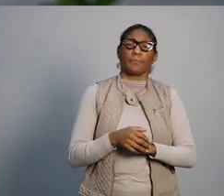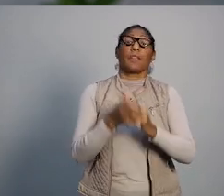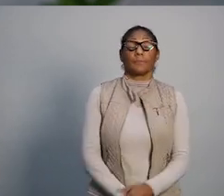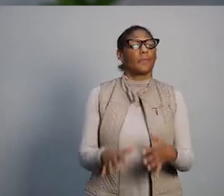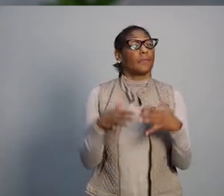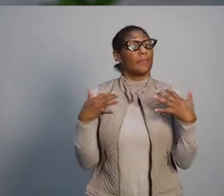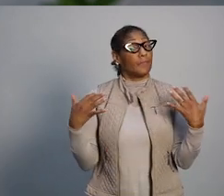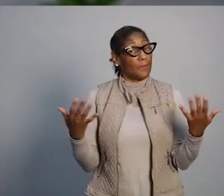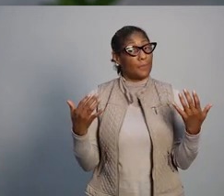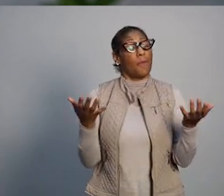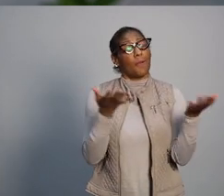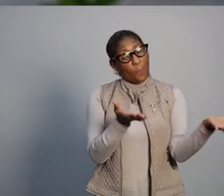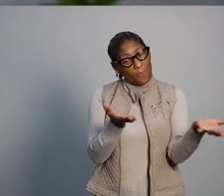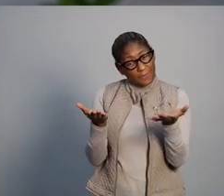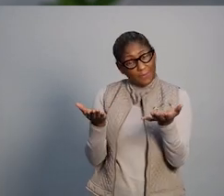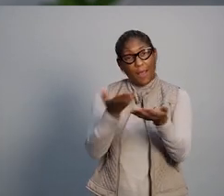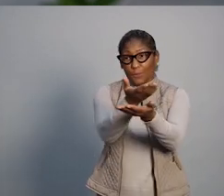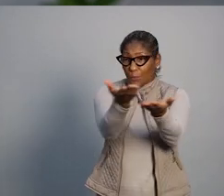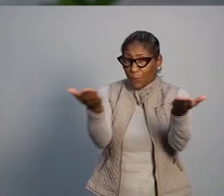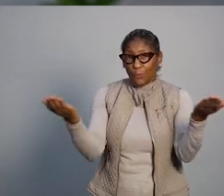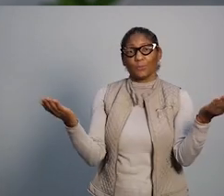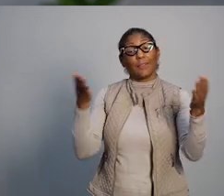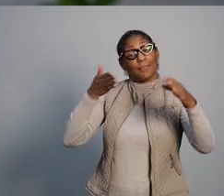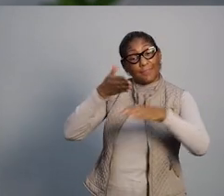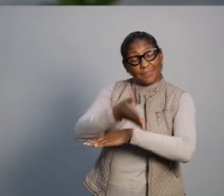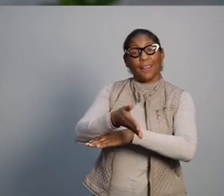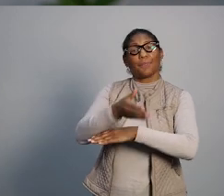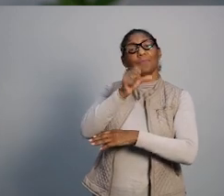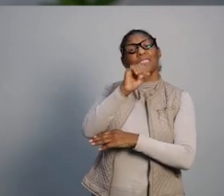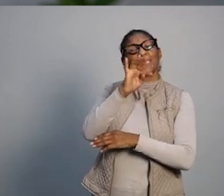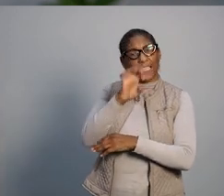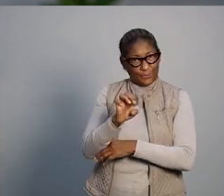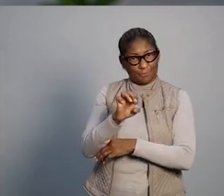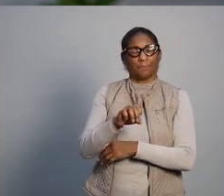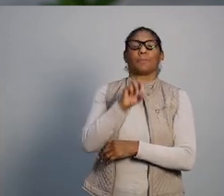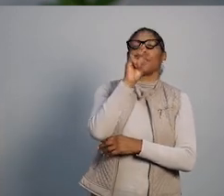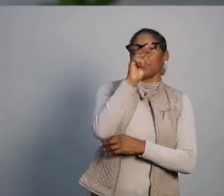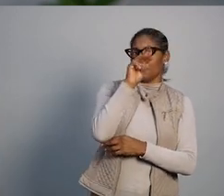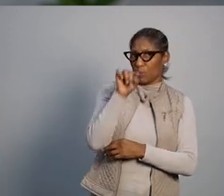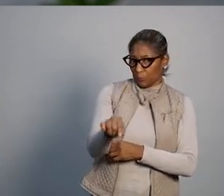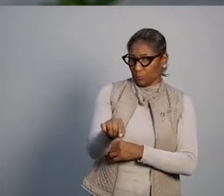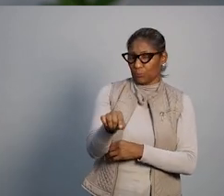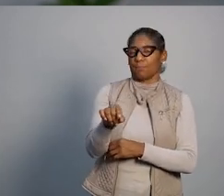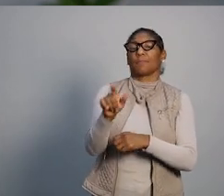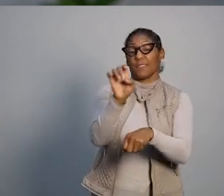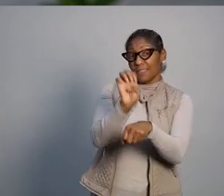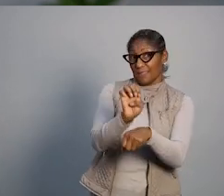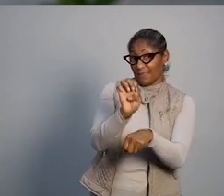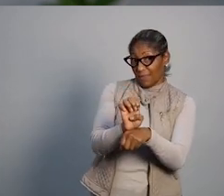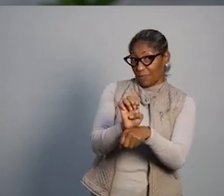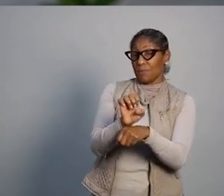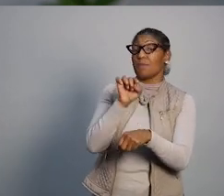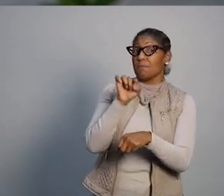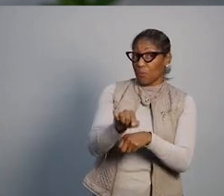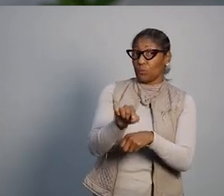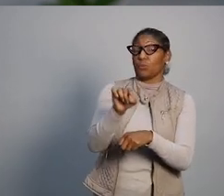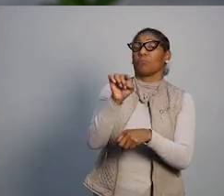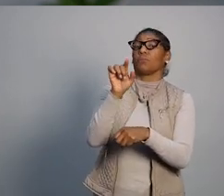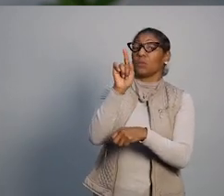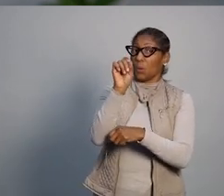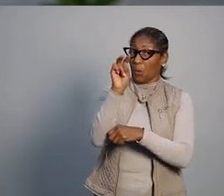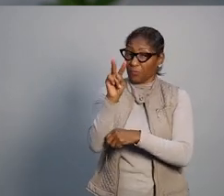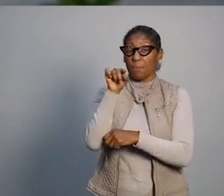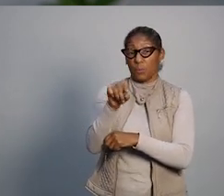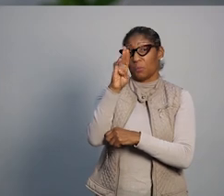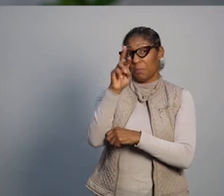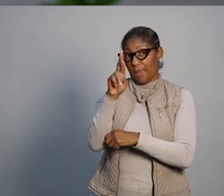nosso site www.estado.rs.gov.br barra Reforma